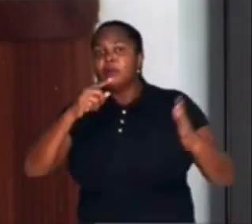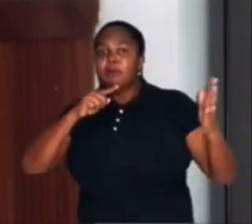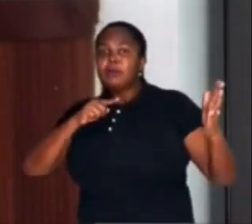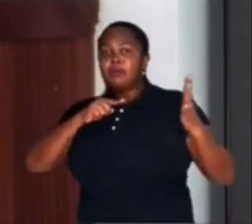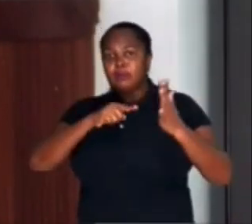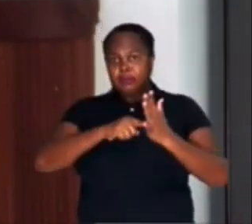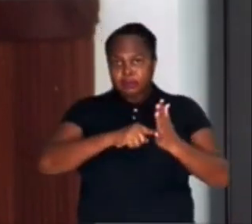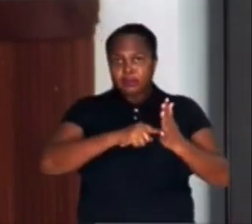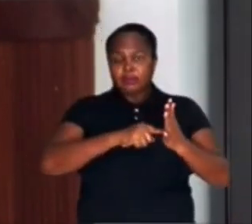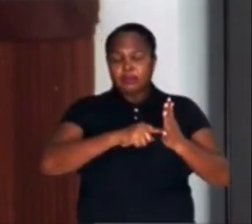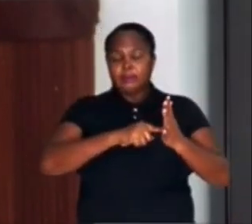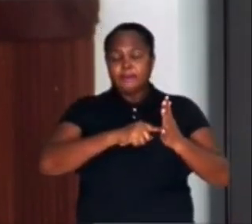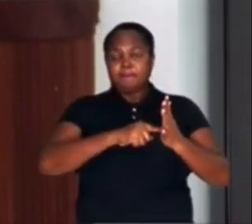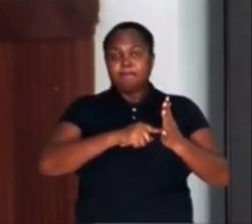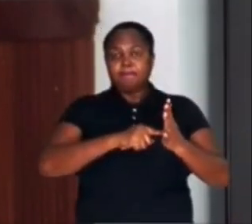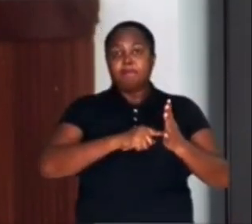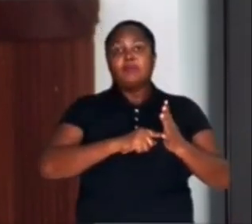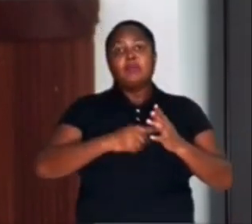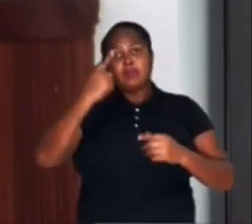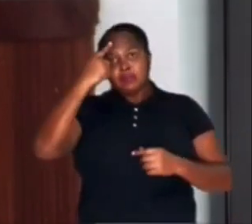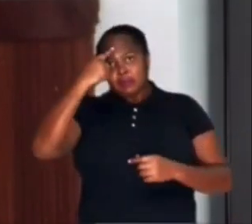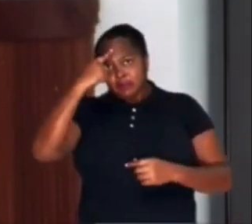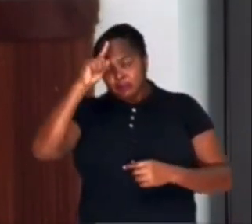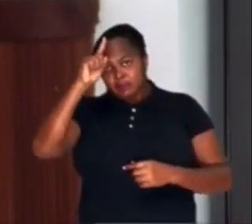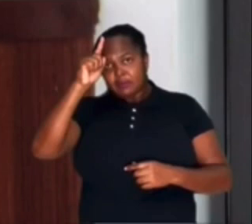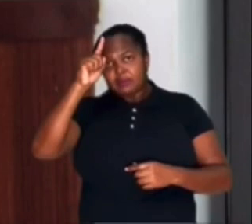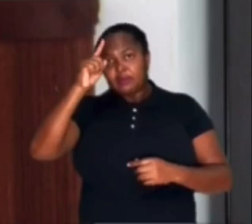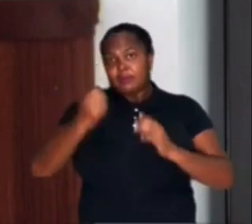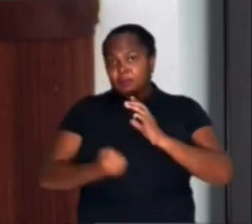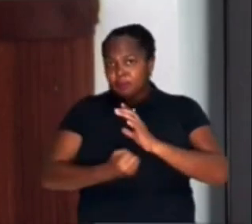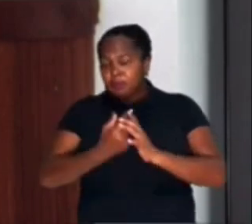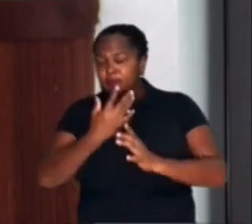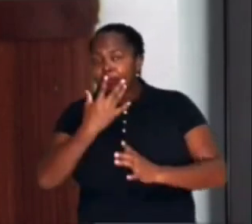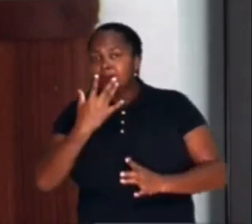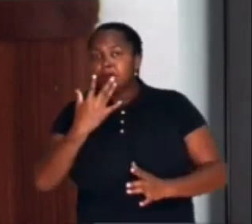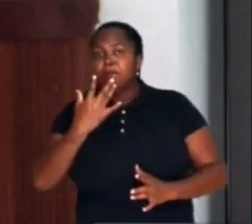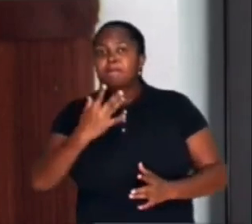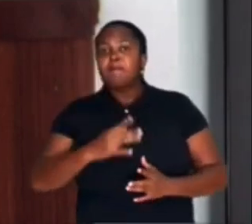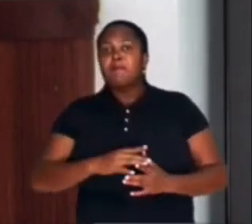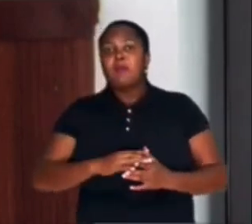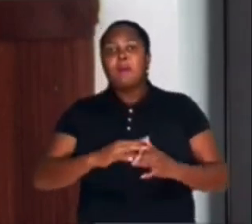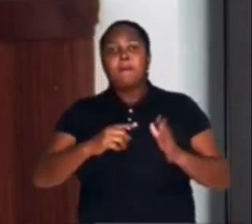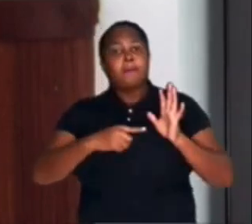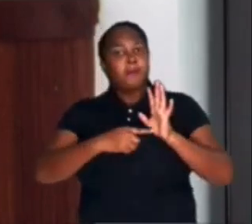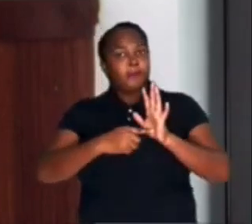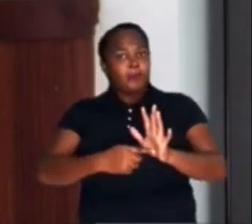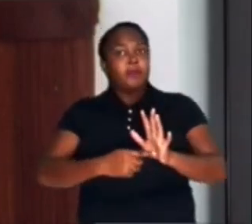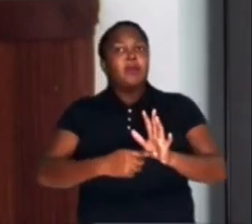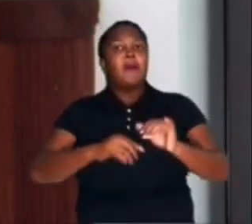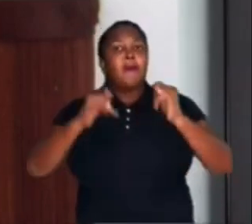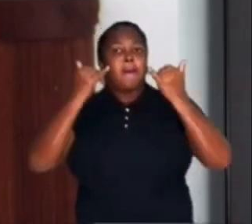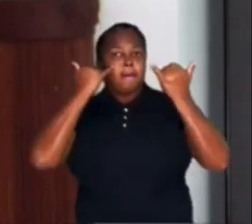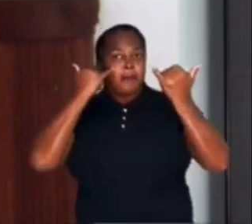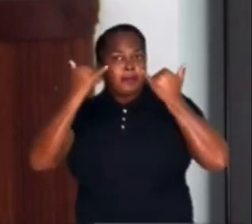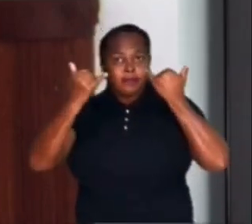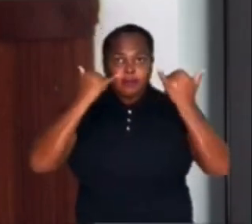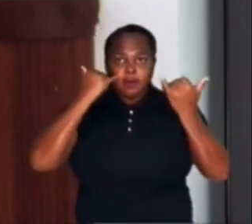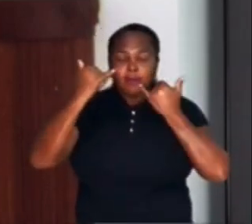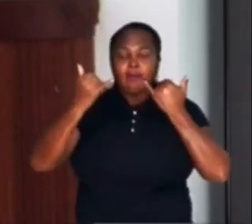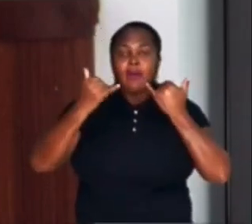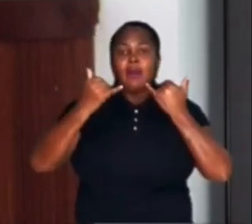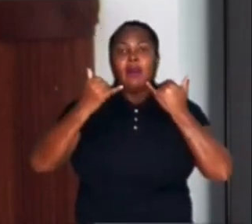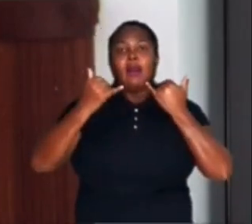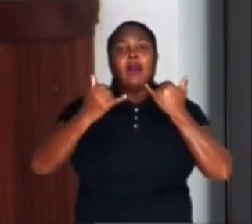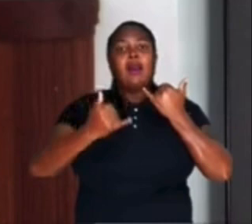revelação exclusiva de minha autoria vieram à tona para, além de informar, combater a